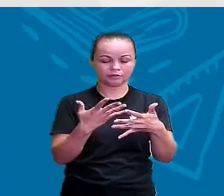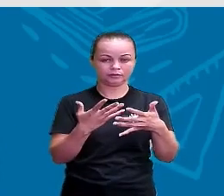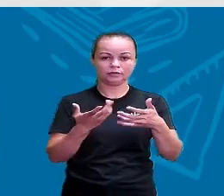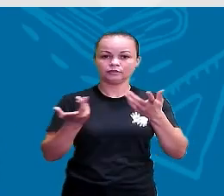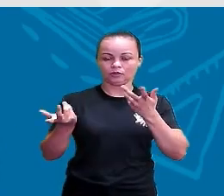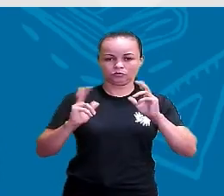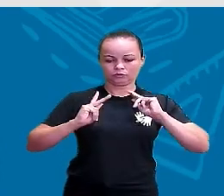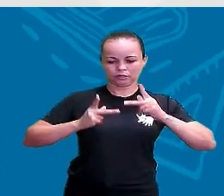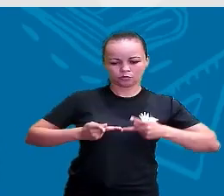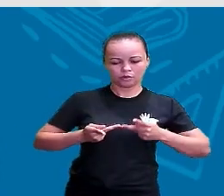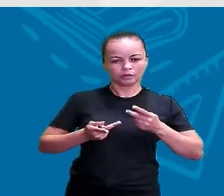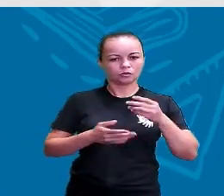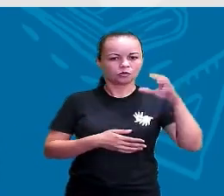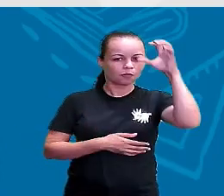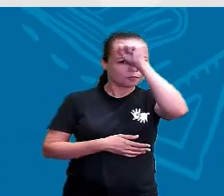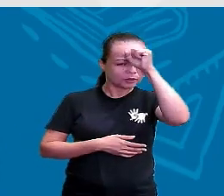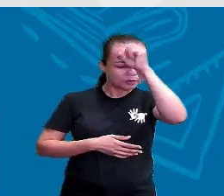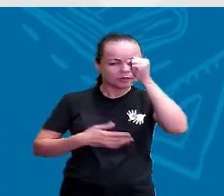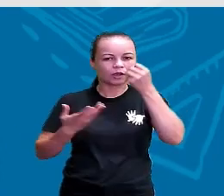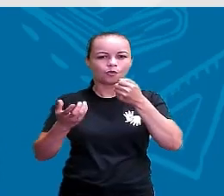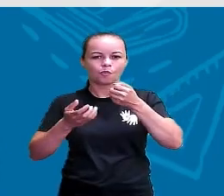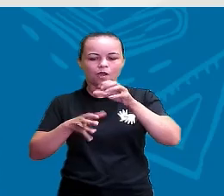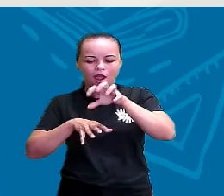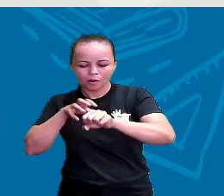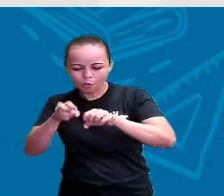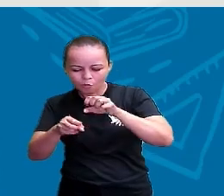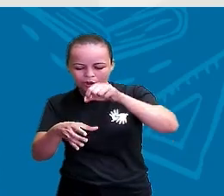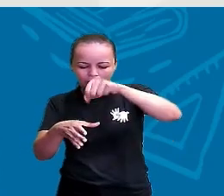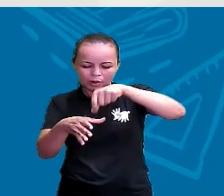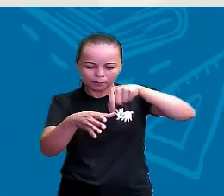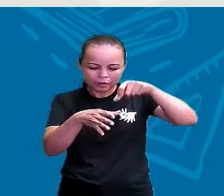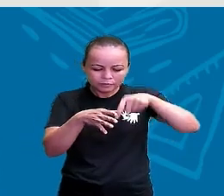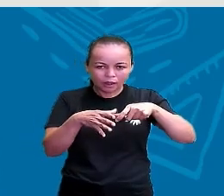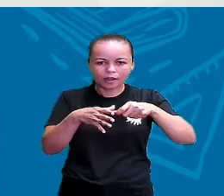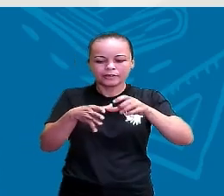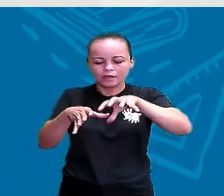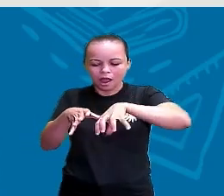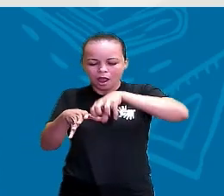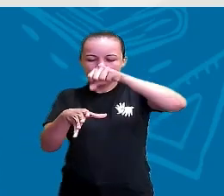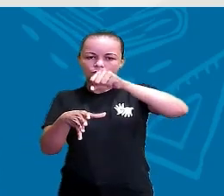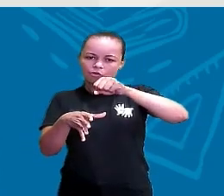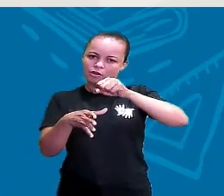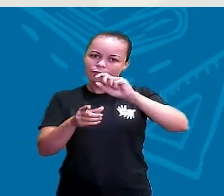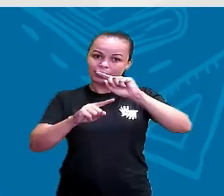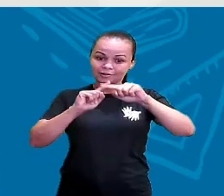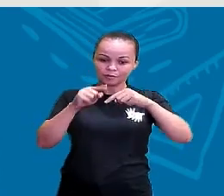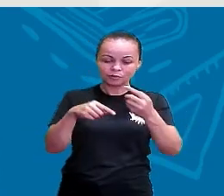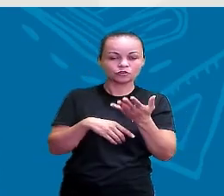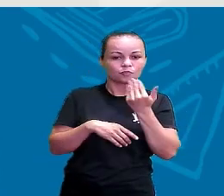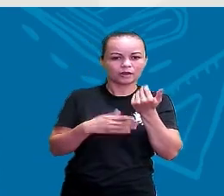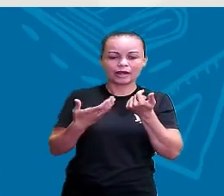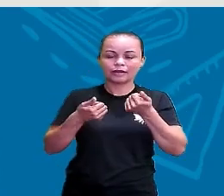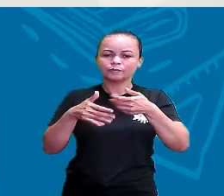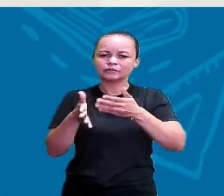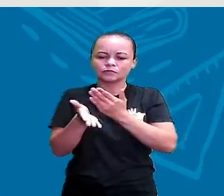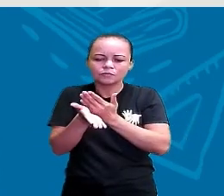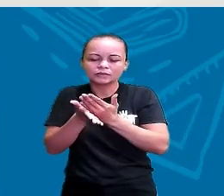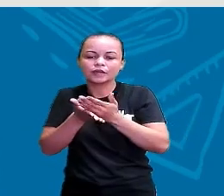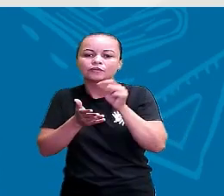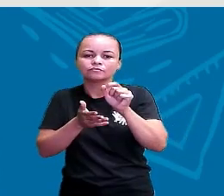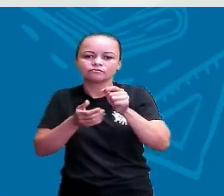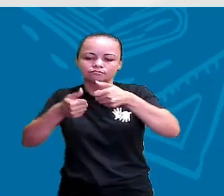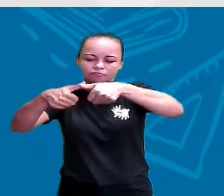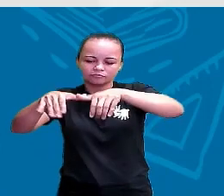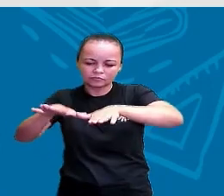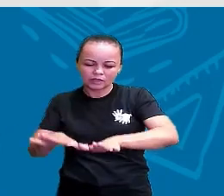e ele aprendeu a sobreviver daquilo que ele plantava, certo? Então, eles passaram a ficar mais tempo em um mesmo